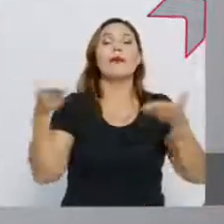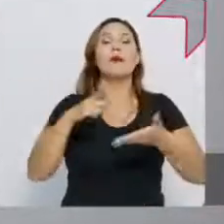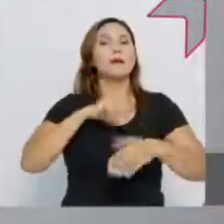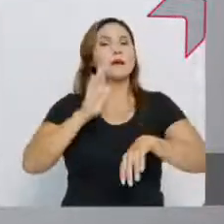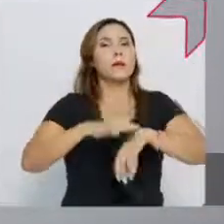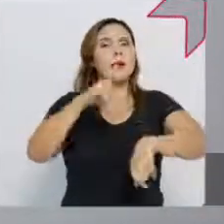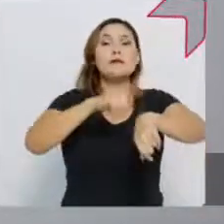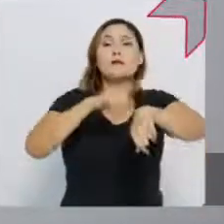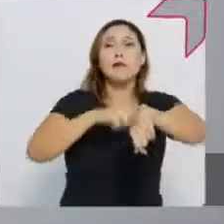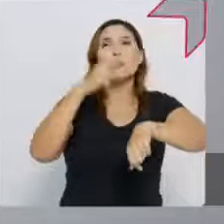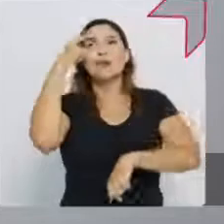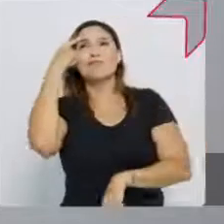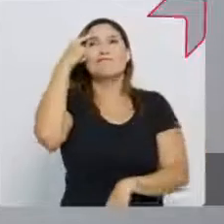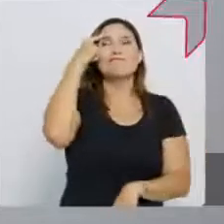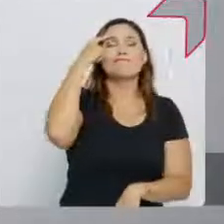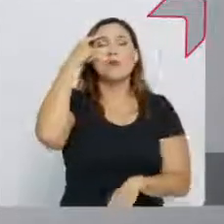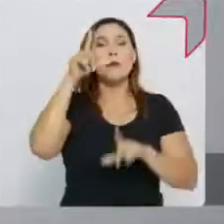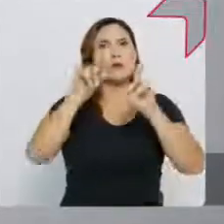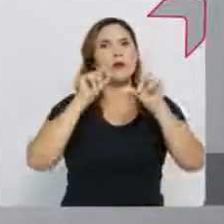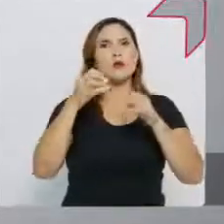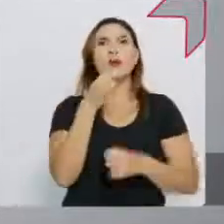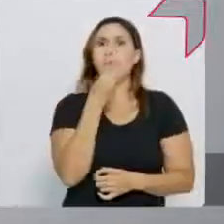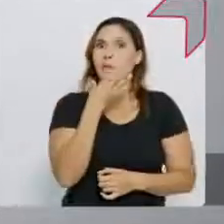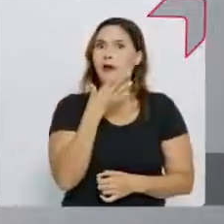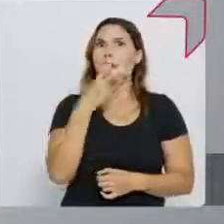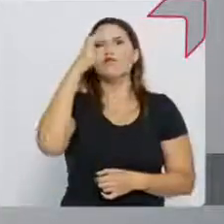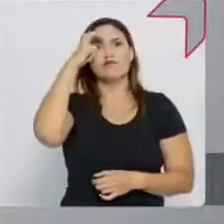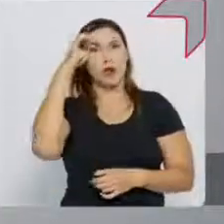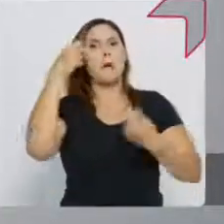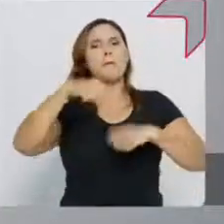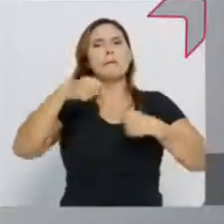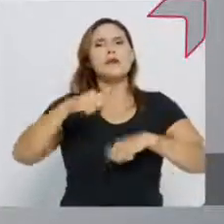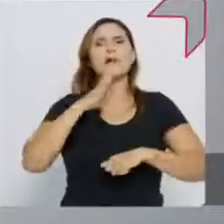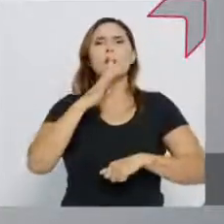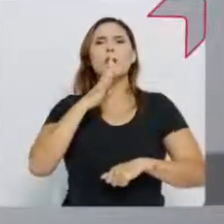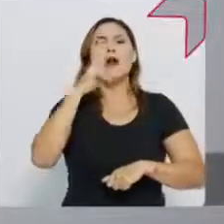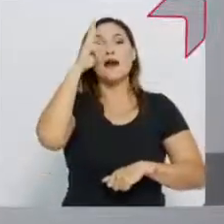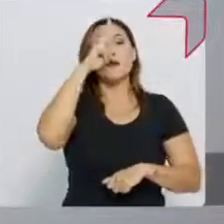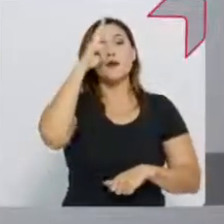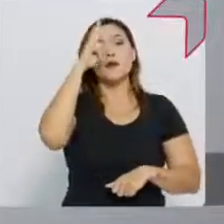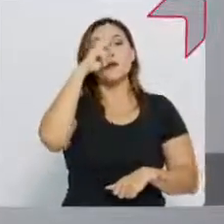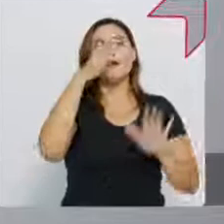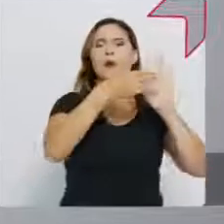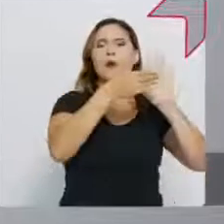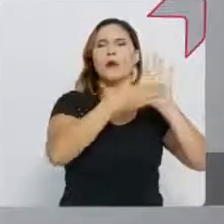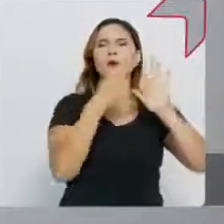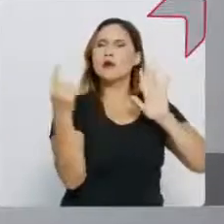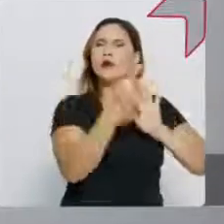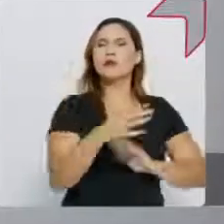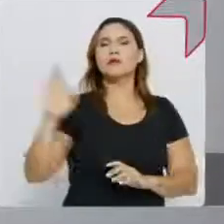pensar e refletir. Mas para decidir bem, de forma consciente, a gente tem que conhecer a história e as propostas de cada